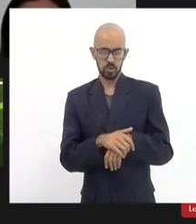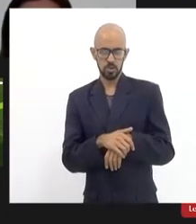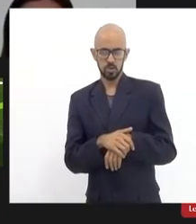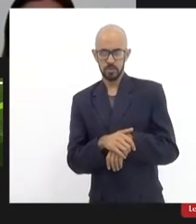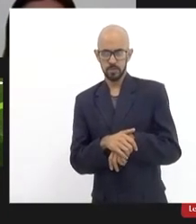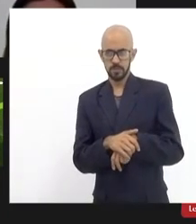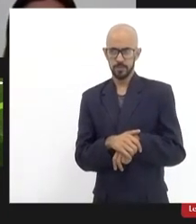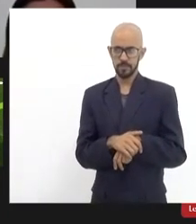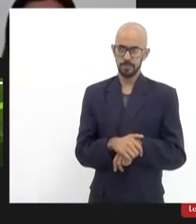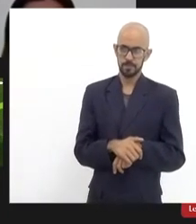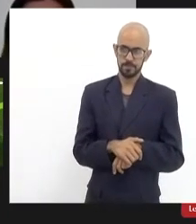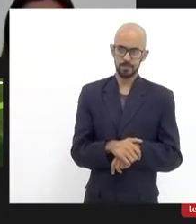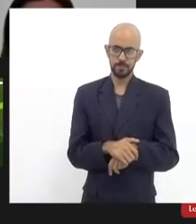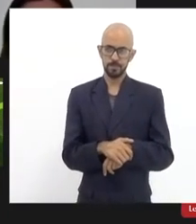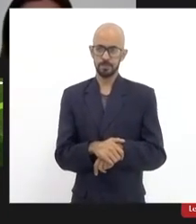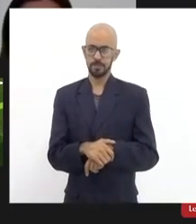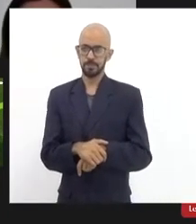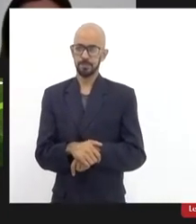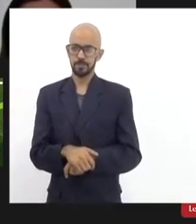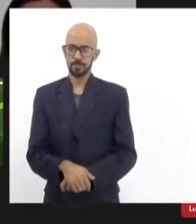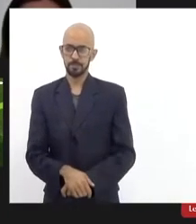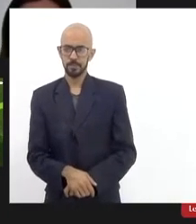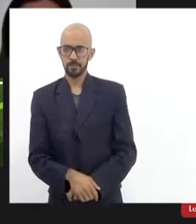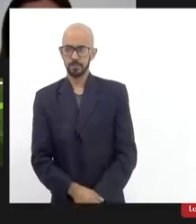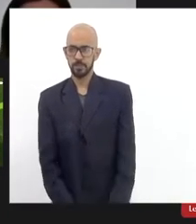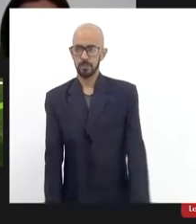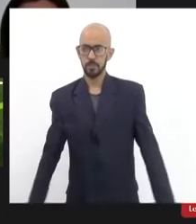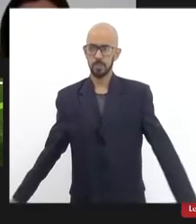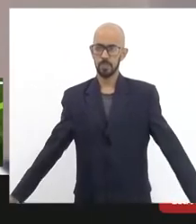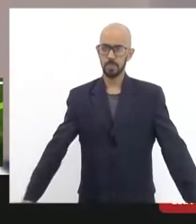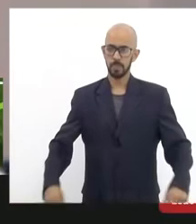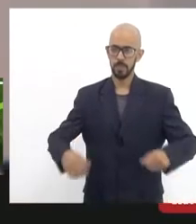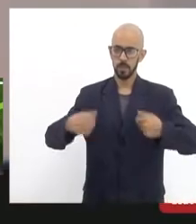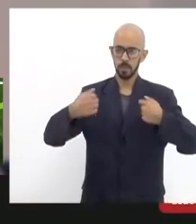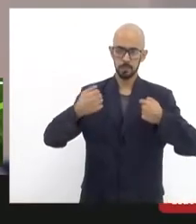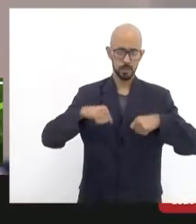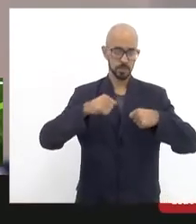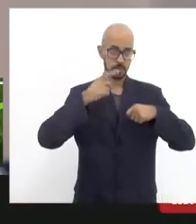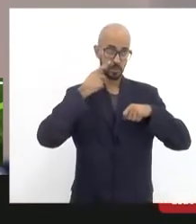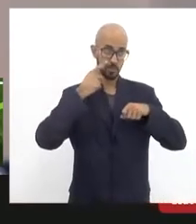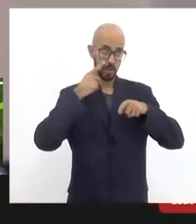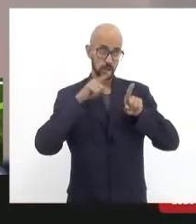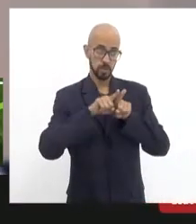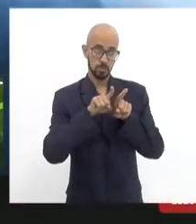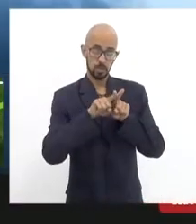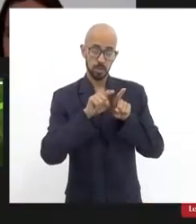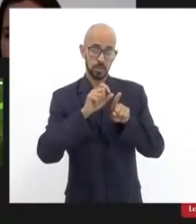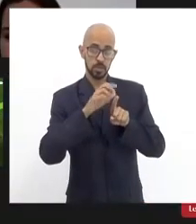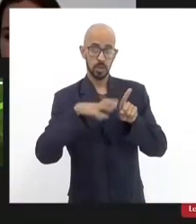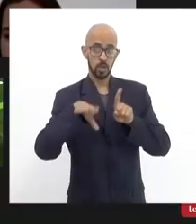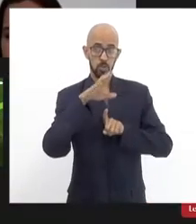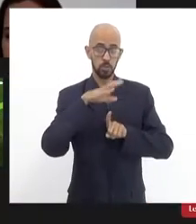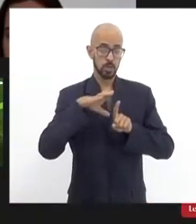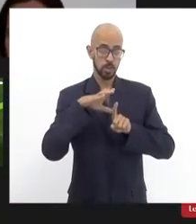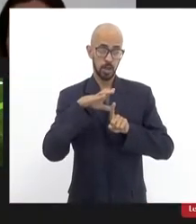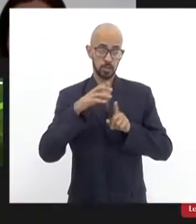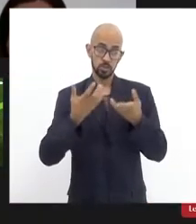sobre o mesmo assunto precisa ver se a comunidade gostaria dessa linha ainda tem essa bandeira